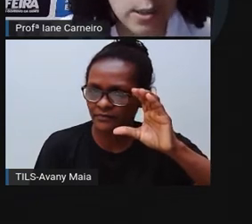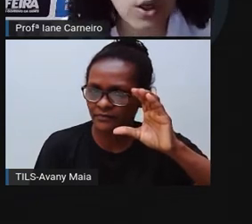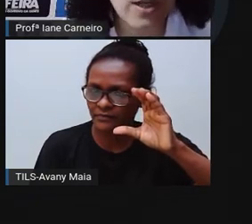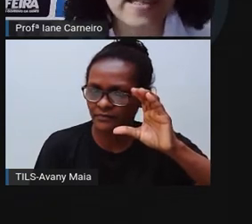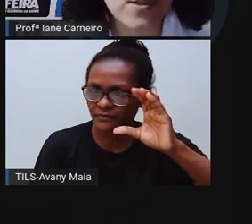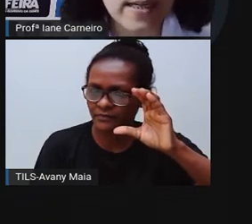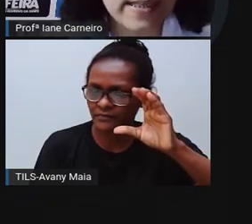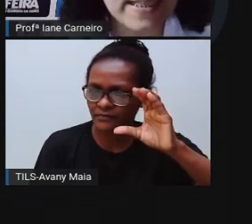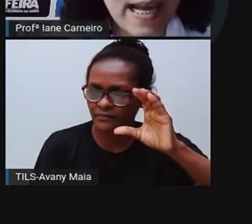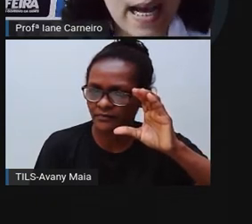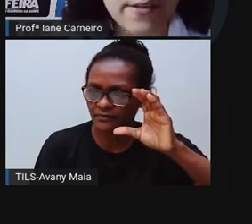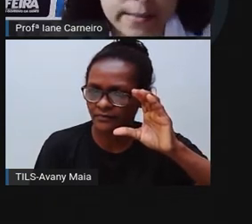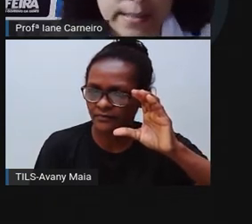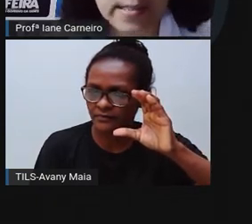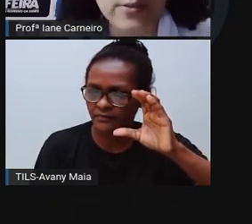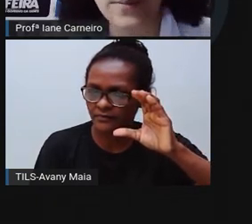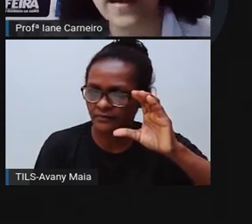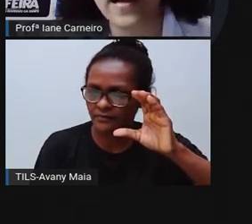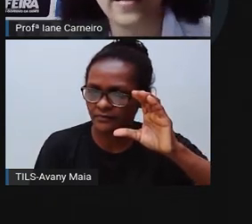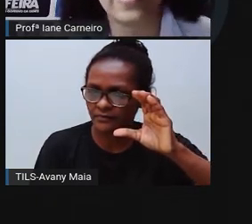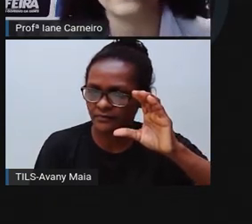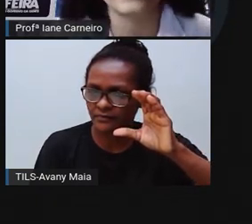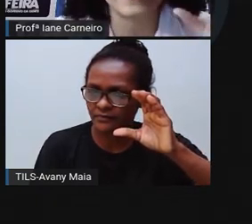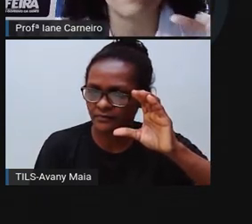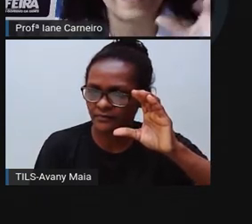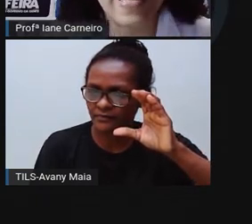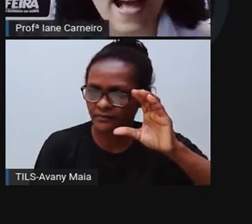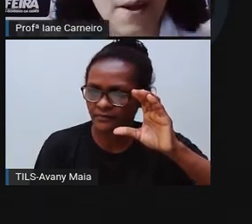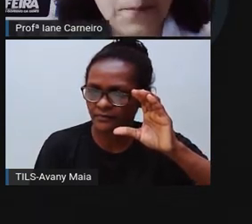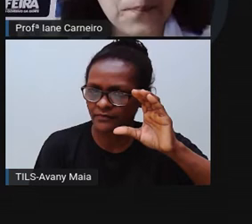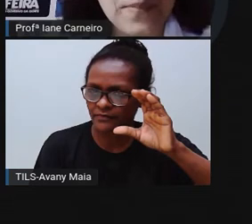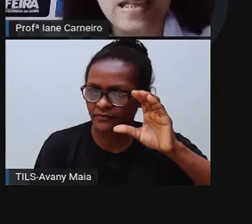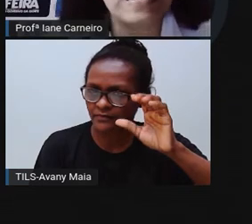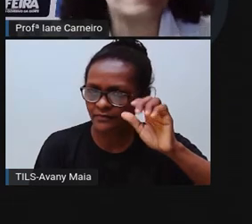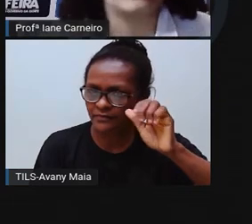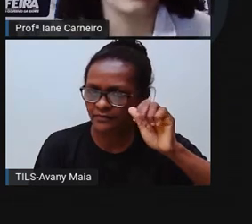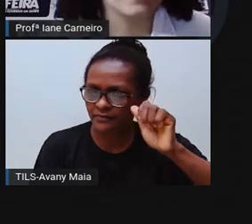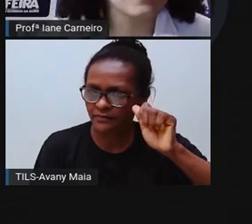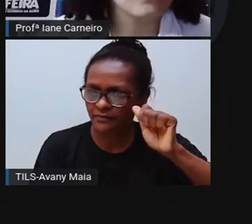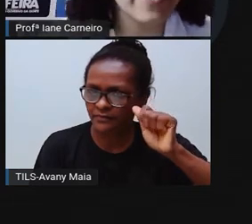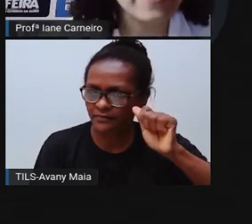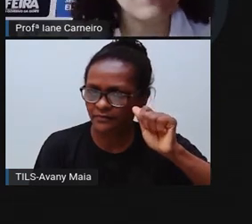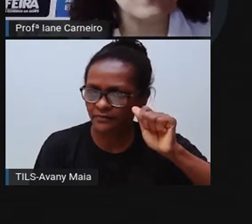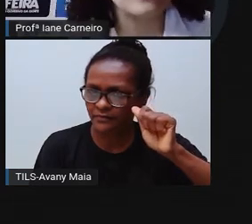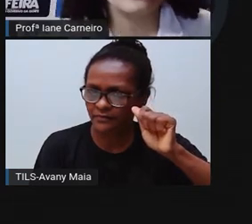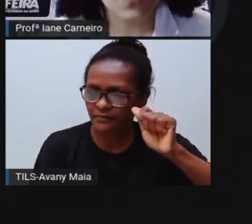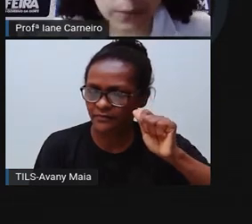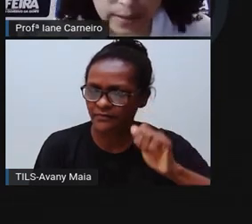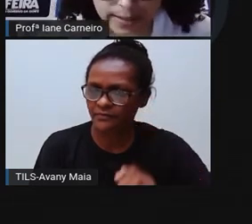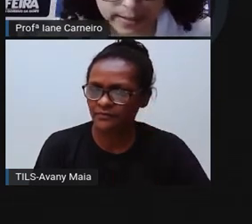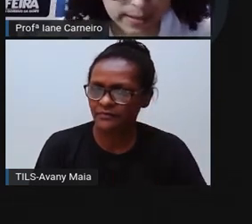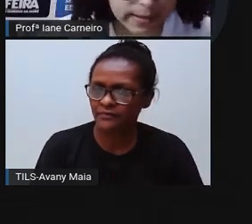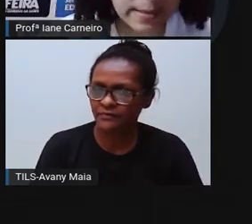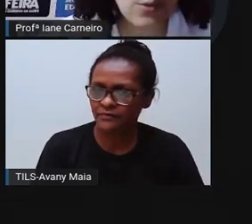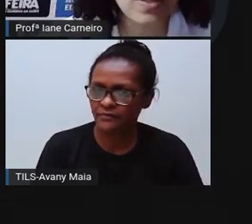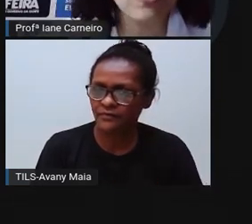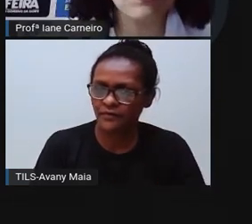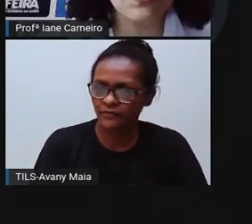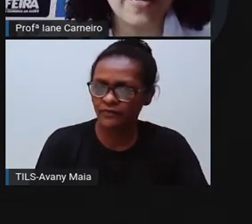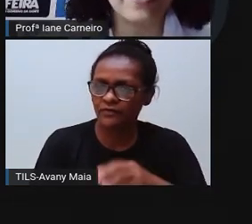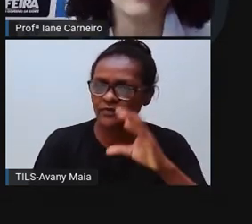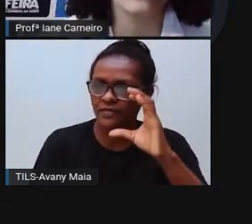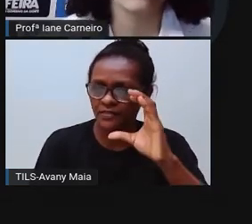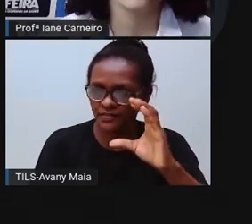Será que se eu colocar só a letrinha A, eu peço a sílaba Cá? Não, né? Tá faltando uma outra letrinha. Então,